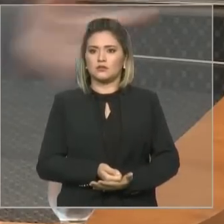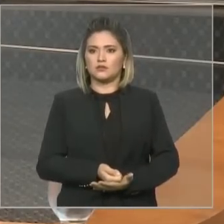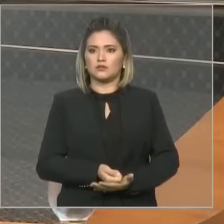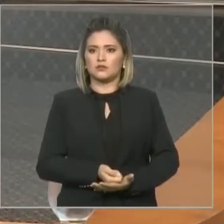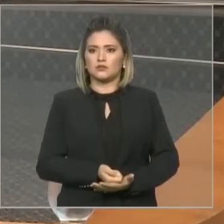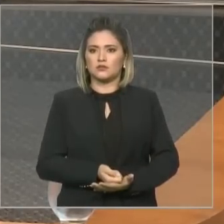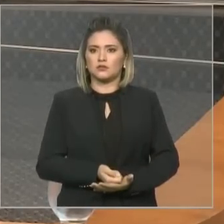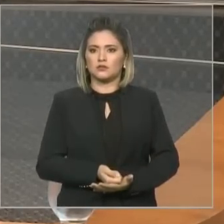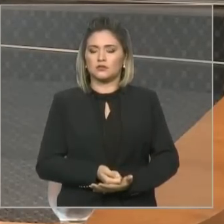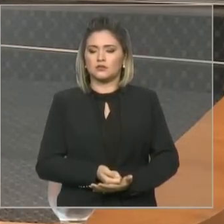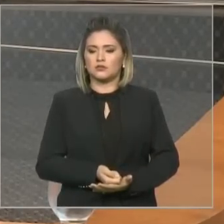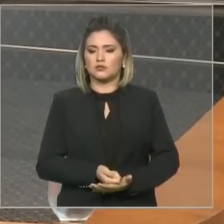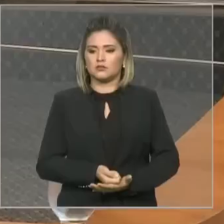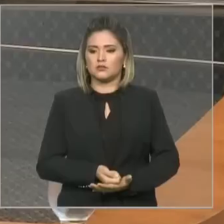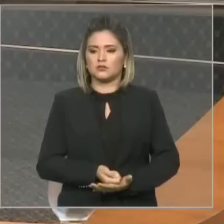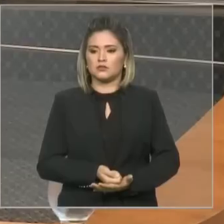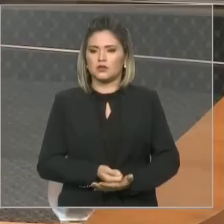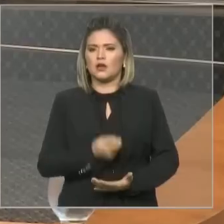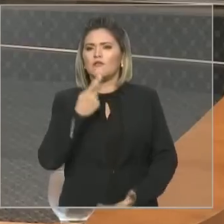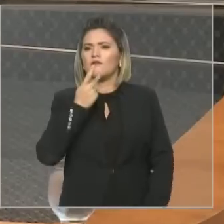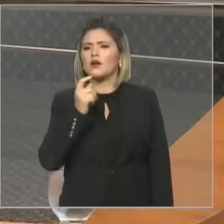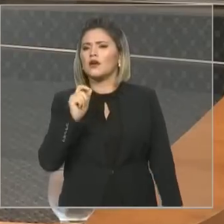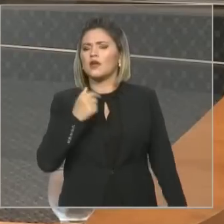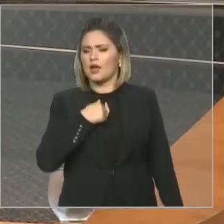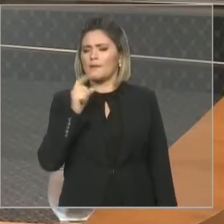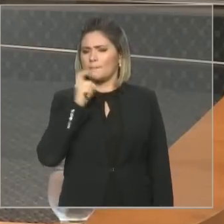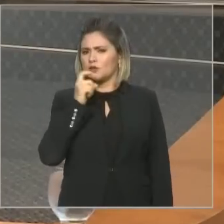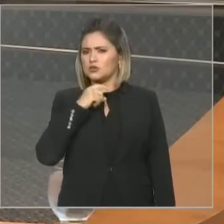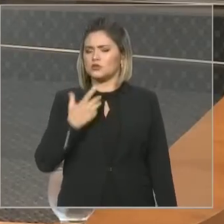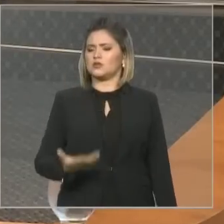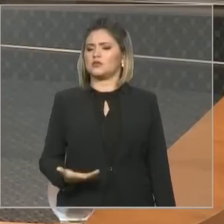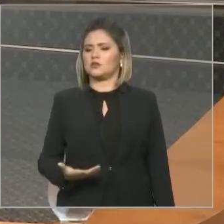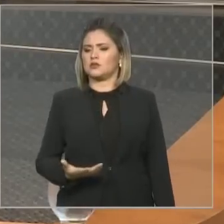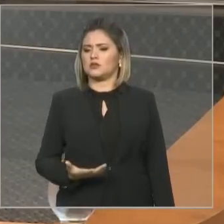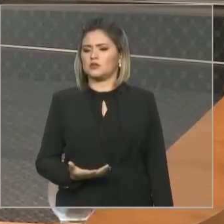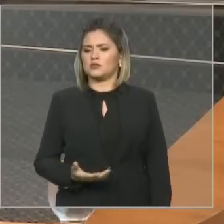Digo que é a mentira. Sou o presidente de que é a mentira que eu estou mentindo.